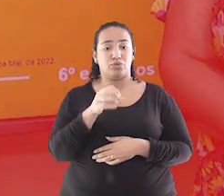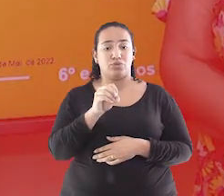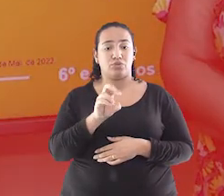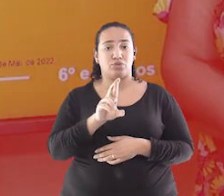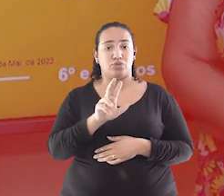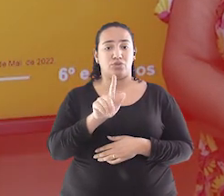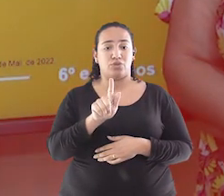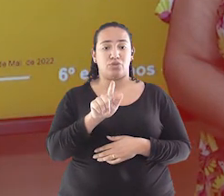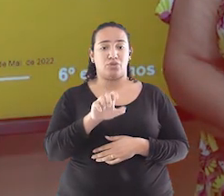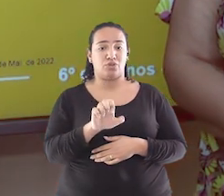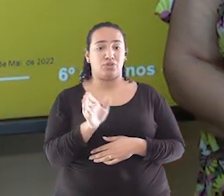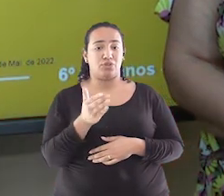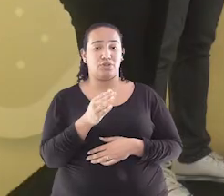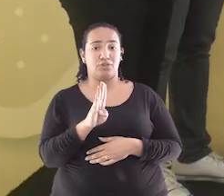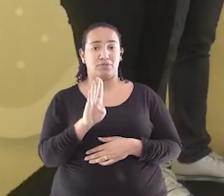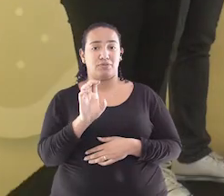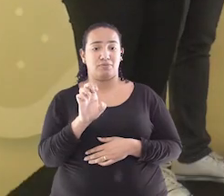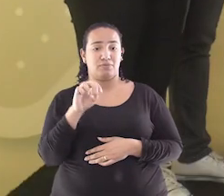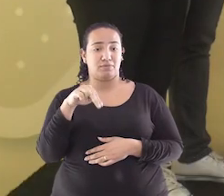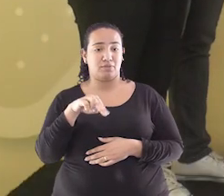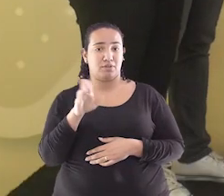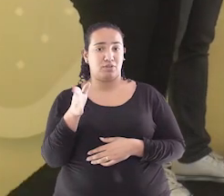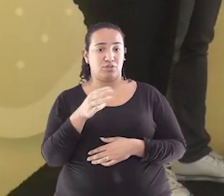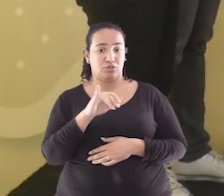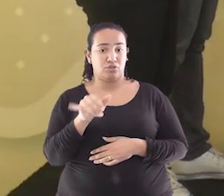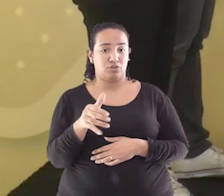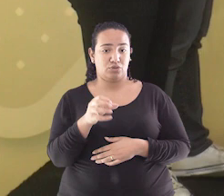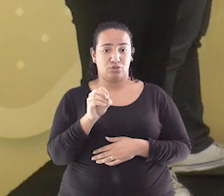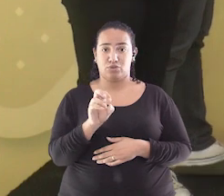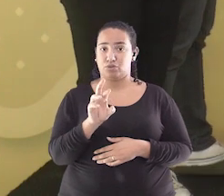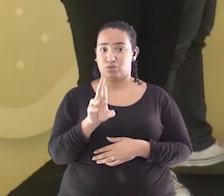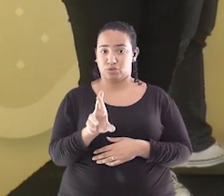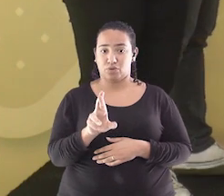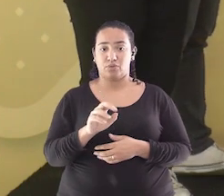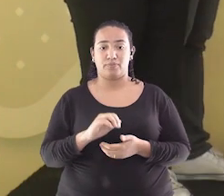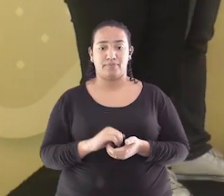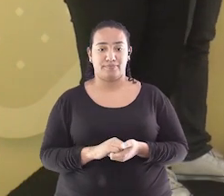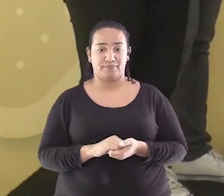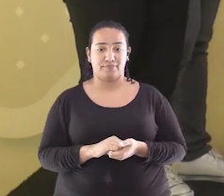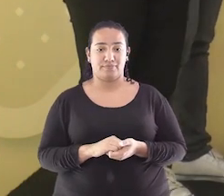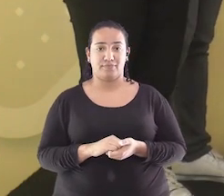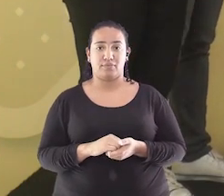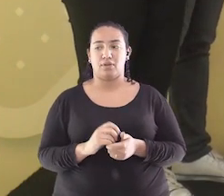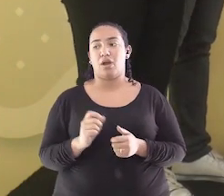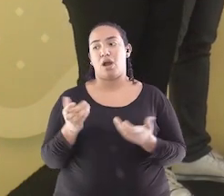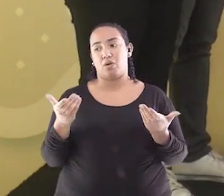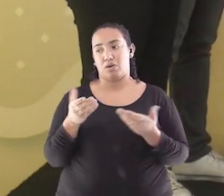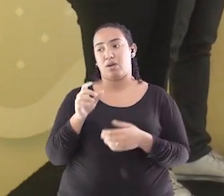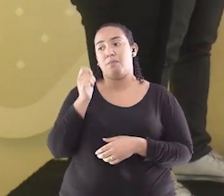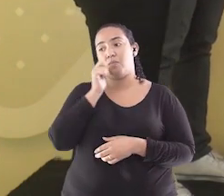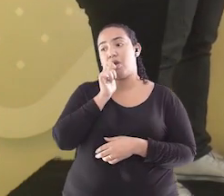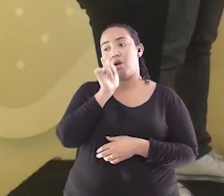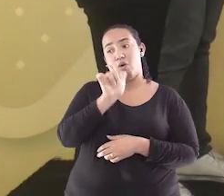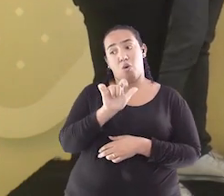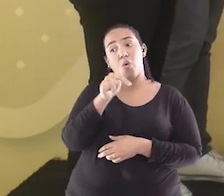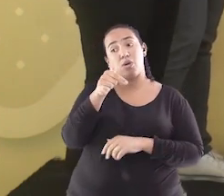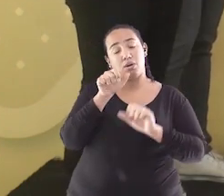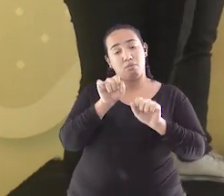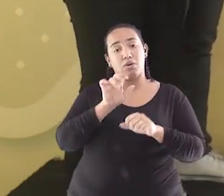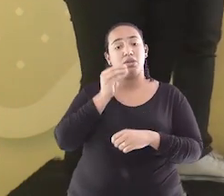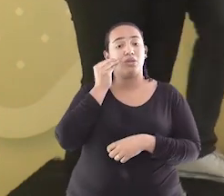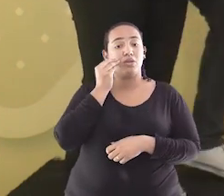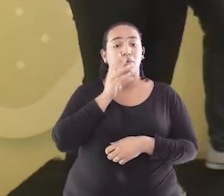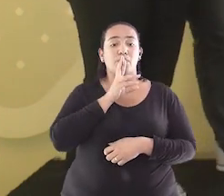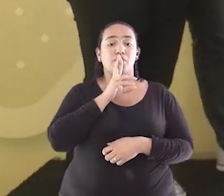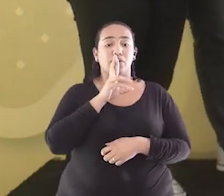Não sabe Não sabe? Você pode passar a vez para a Luzinete Passo a vez para a Luzinete Então, Luzinete